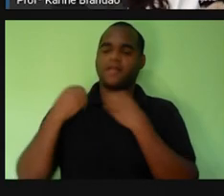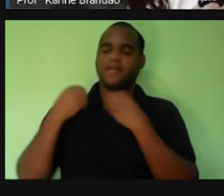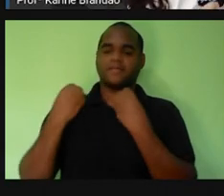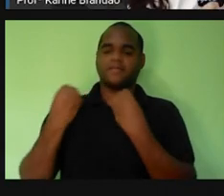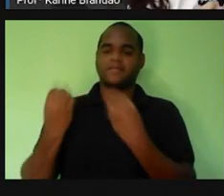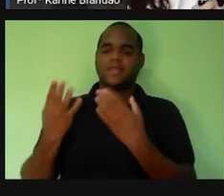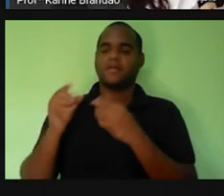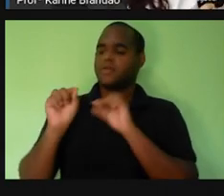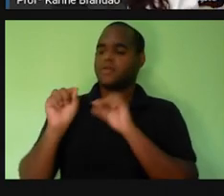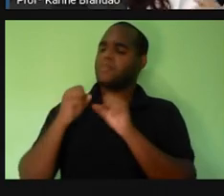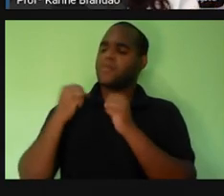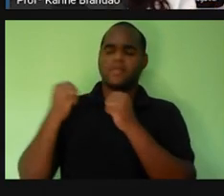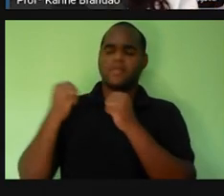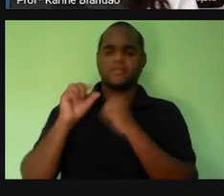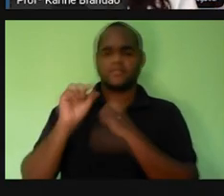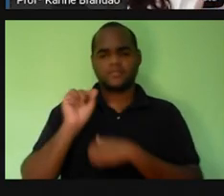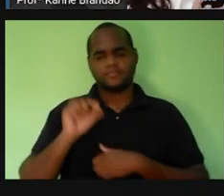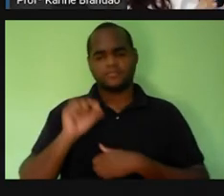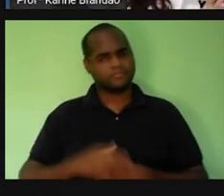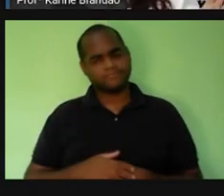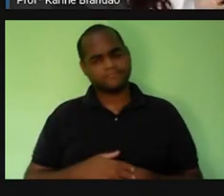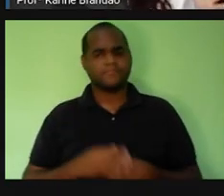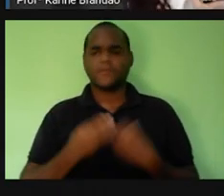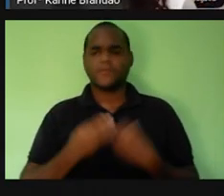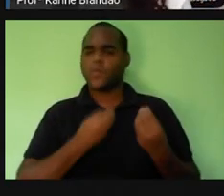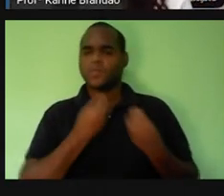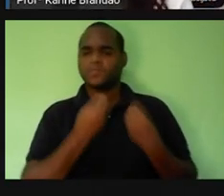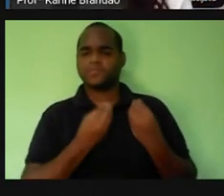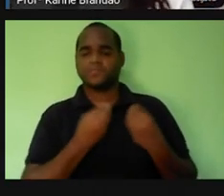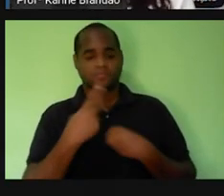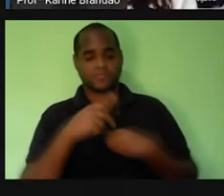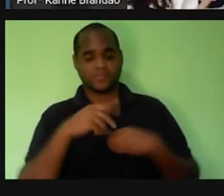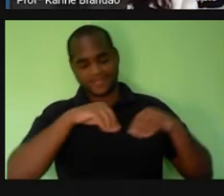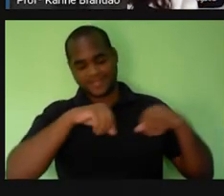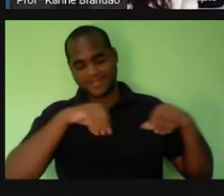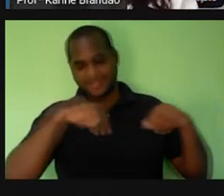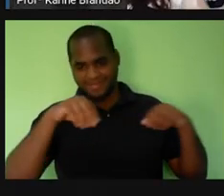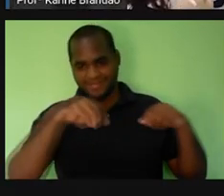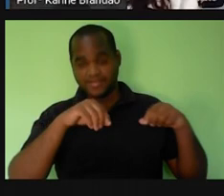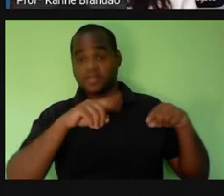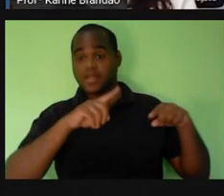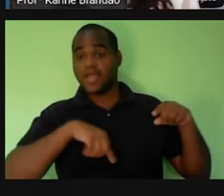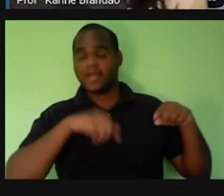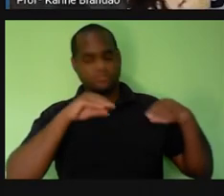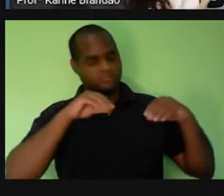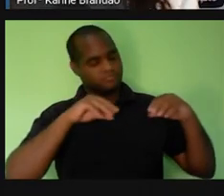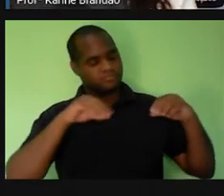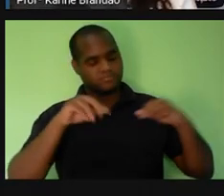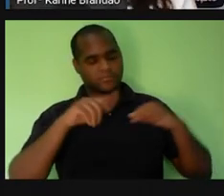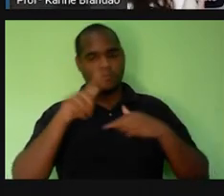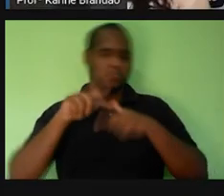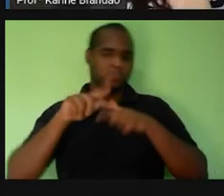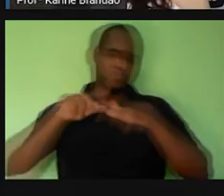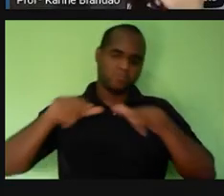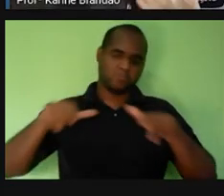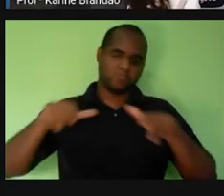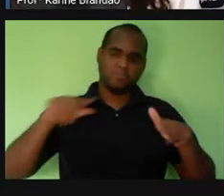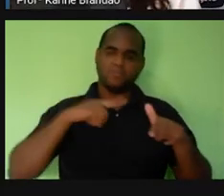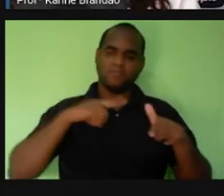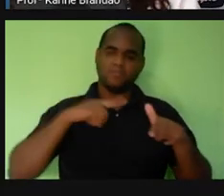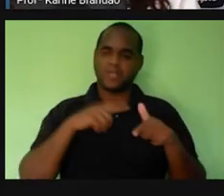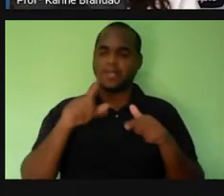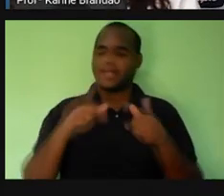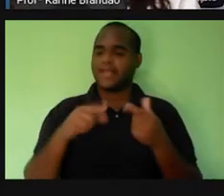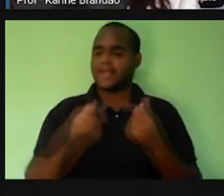Como assim, minha própria? Uai, se existe uma porção de terra, essa porção de terra e esses recursos e essas